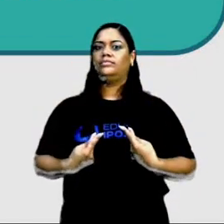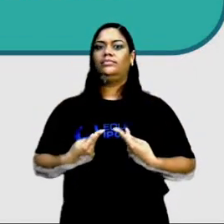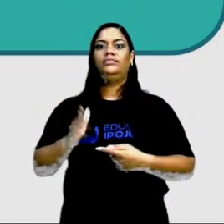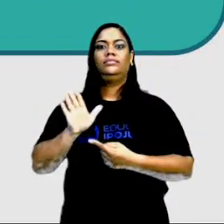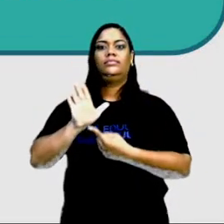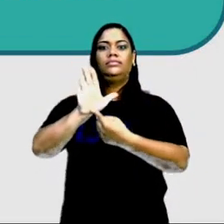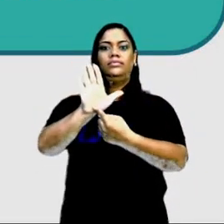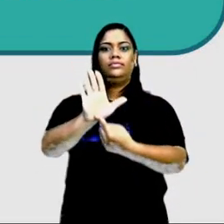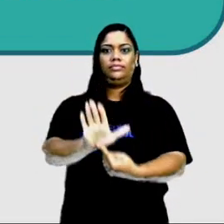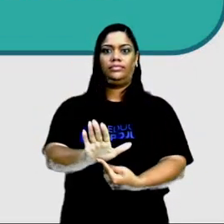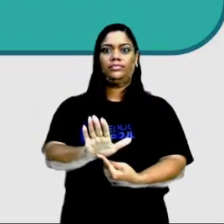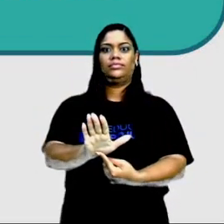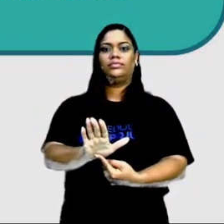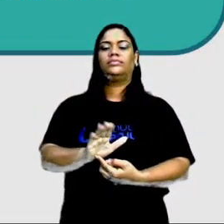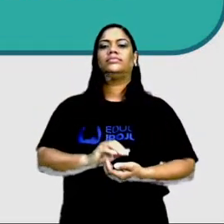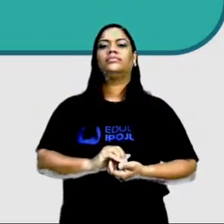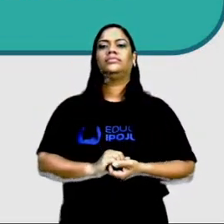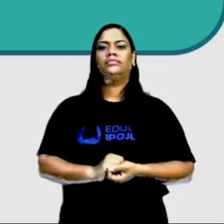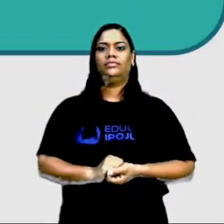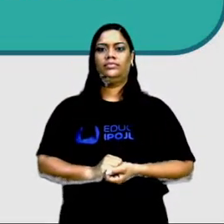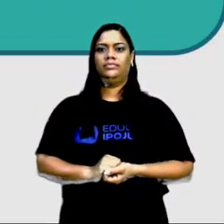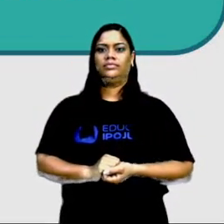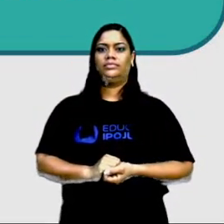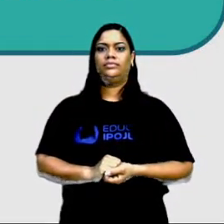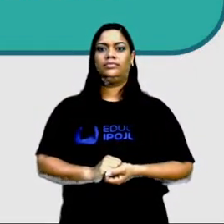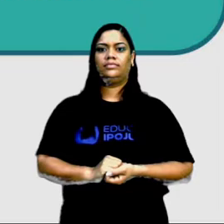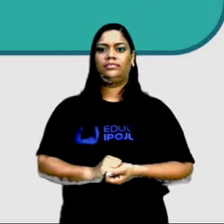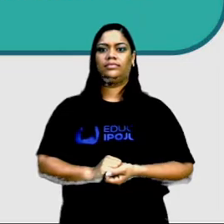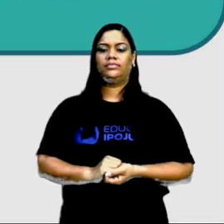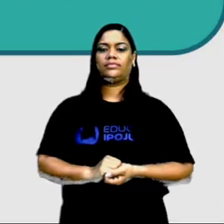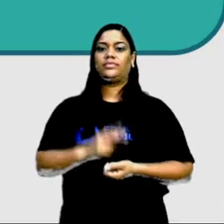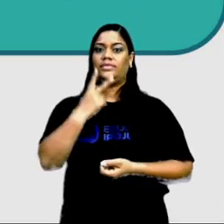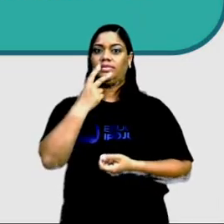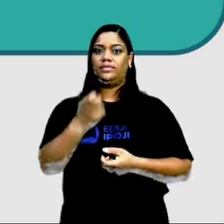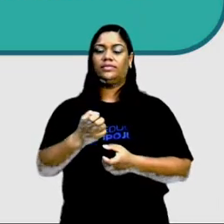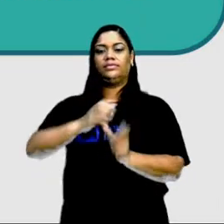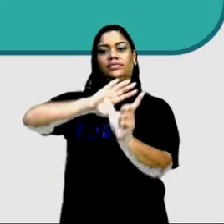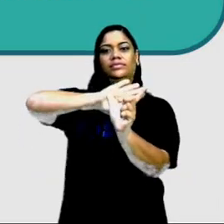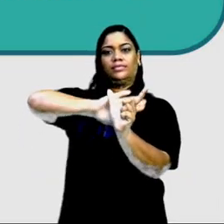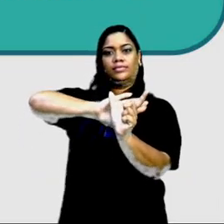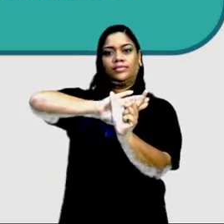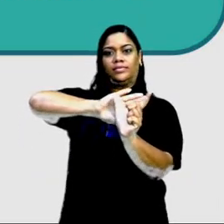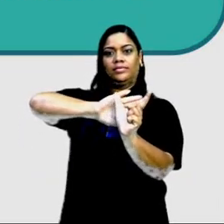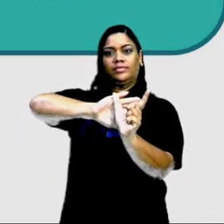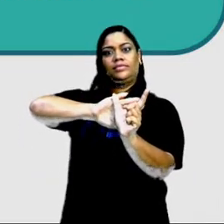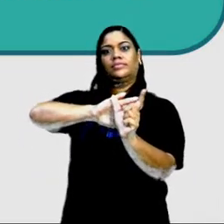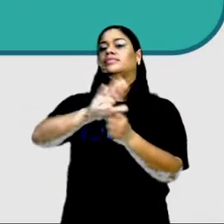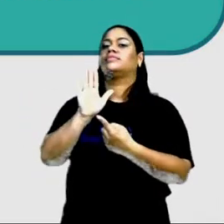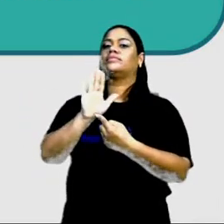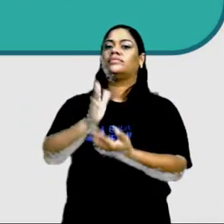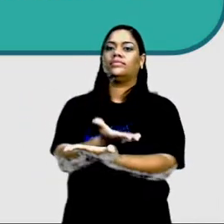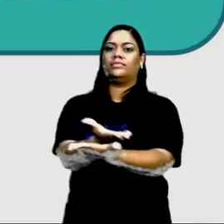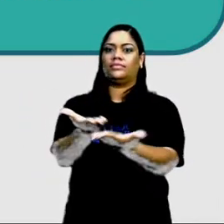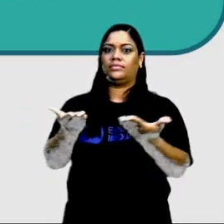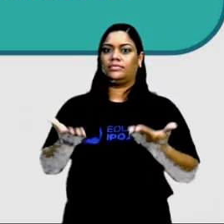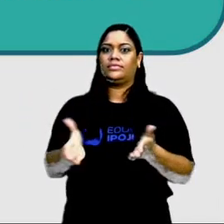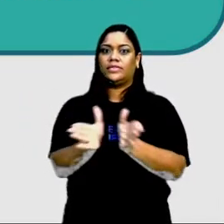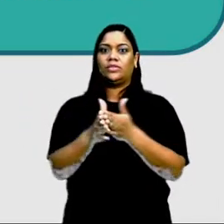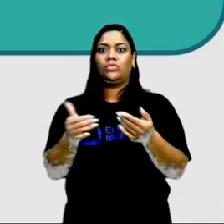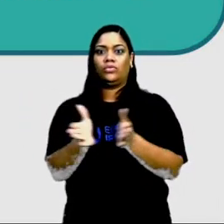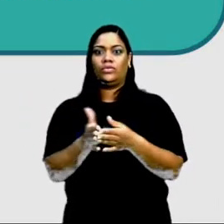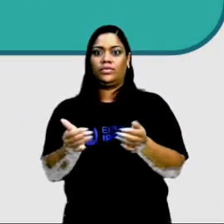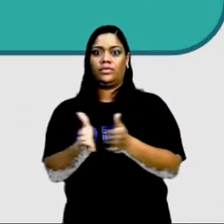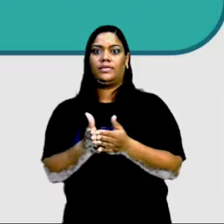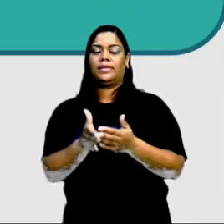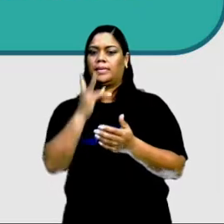querendo utilizar aí da linguagem conotativa, trazendo para você a foca, como se a foca